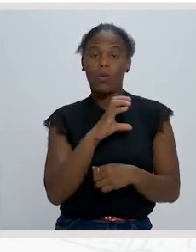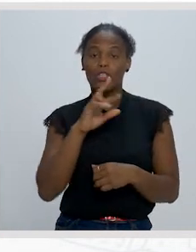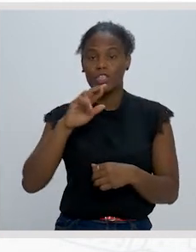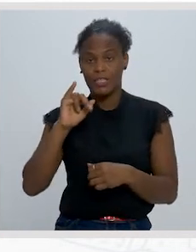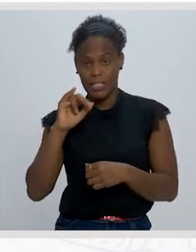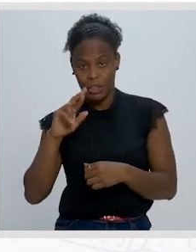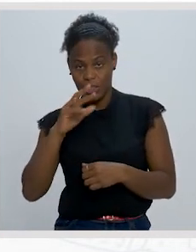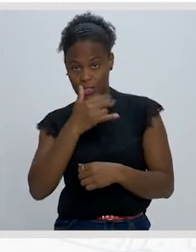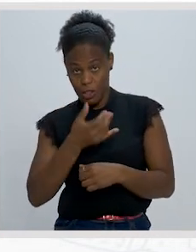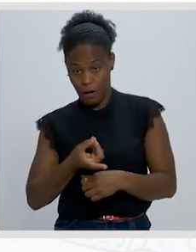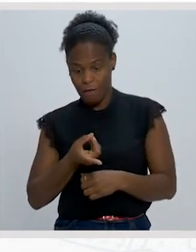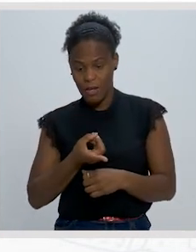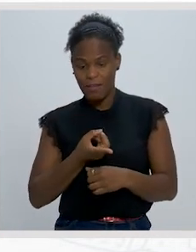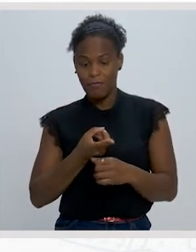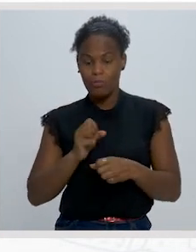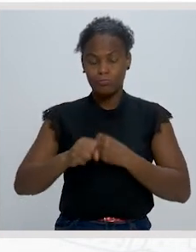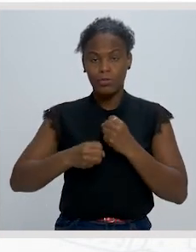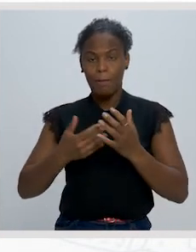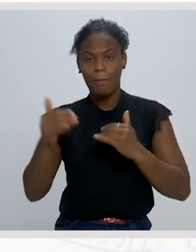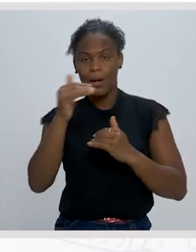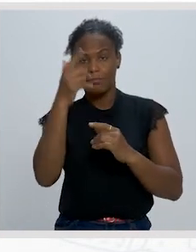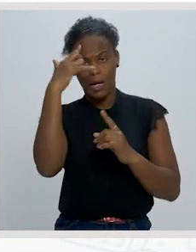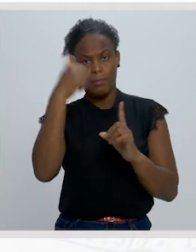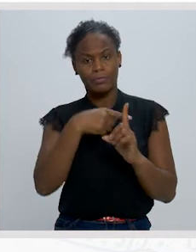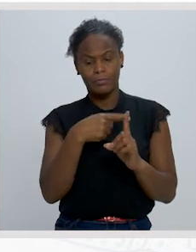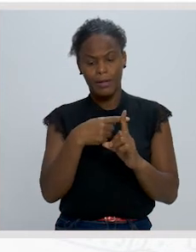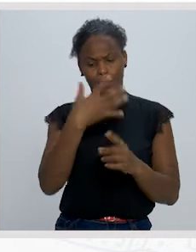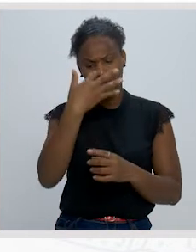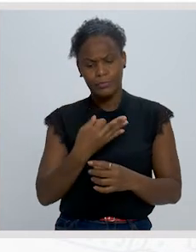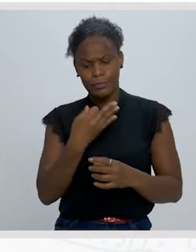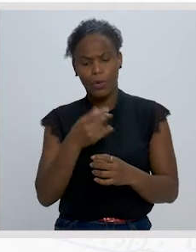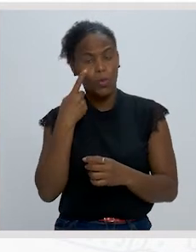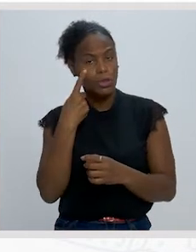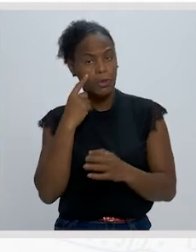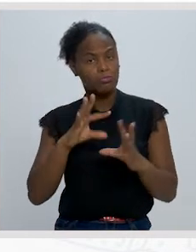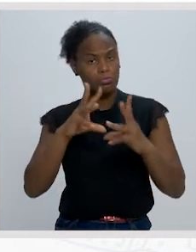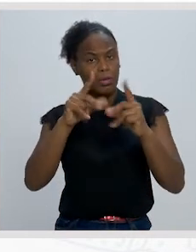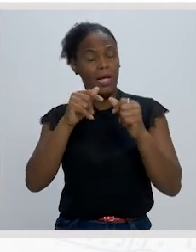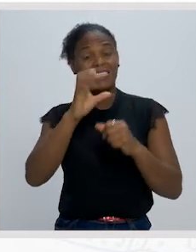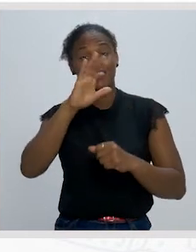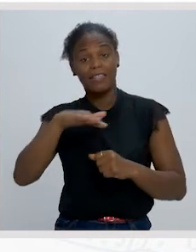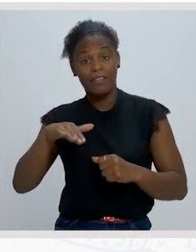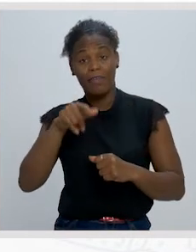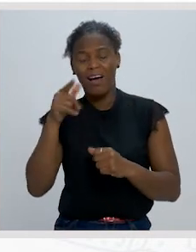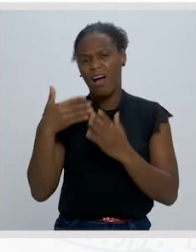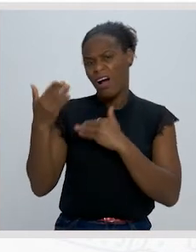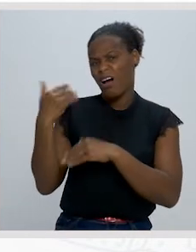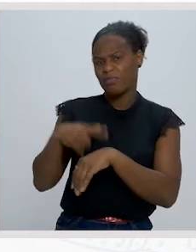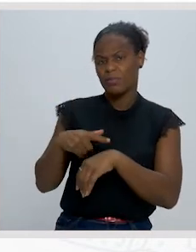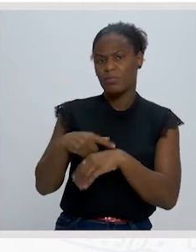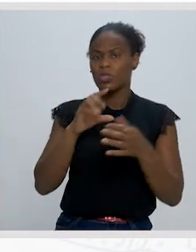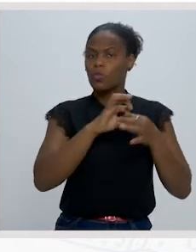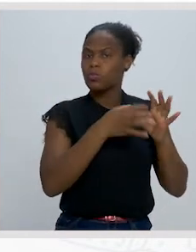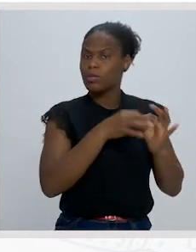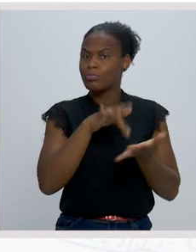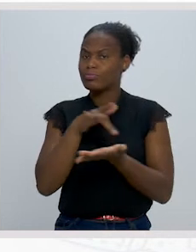foi dominado pelo positivismo e crença absoluta nos conhecimentos e avanços científicos. Nessa altura, as corentes